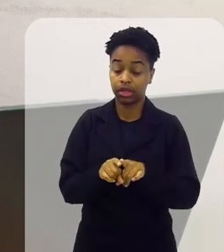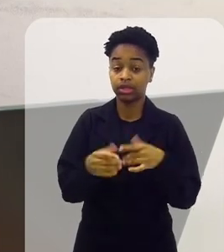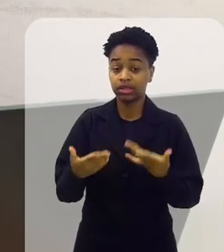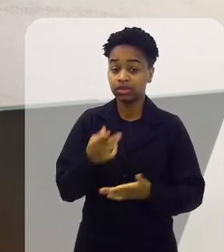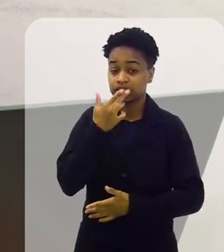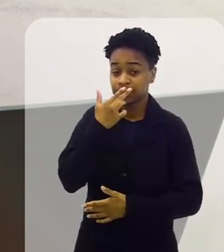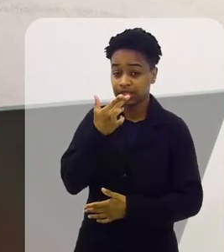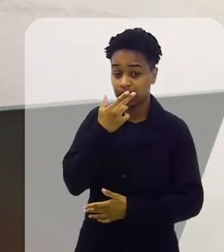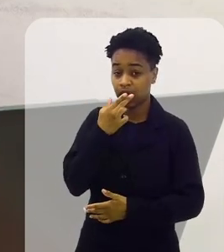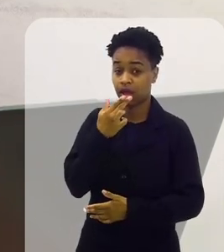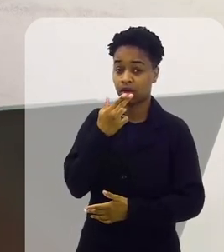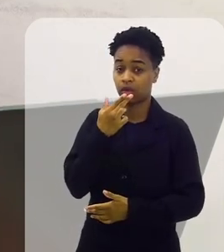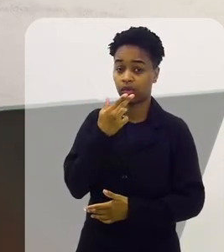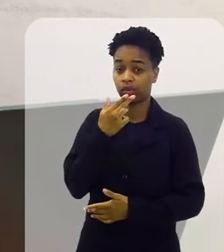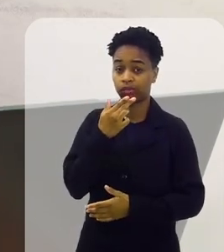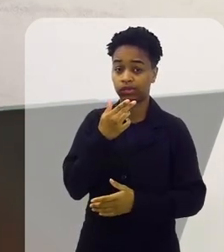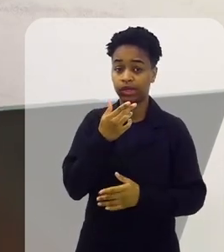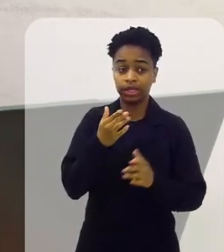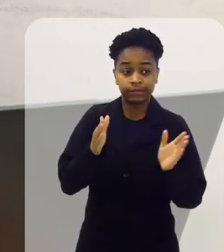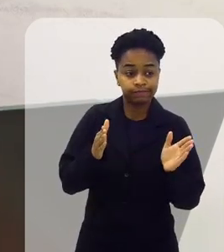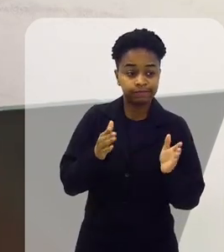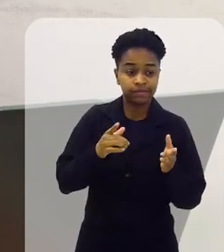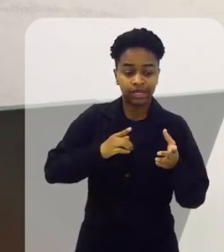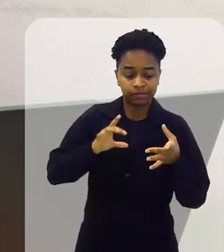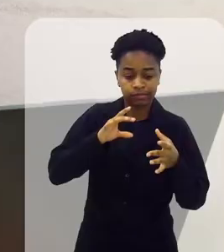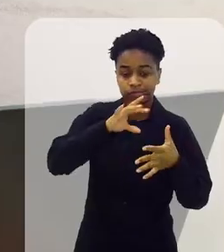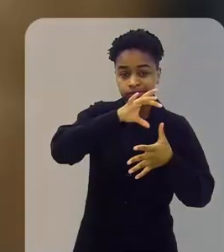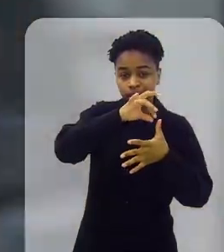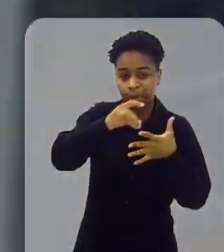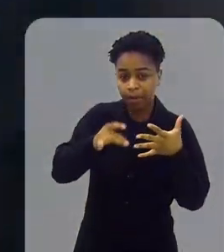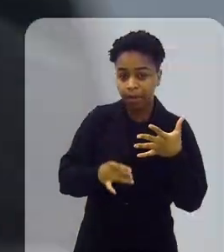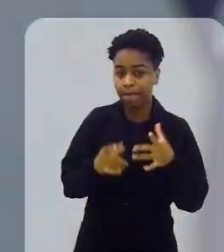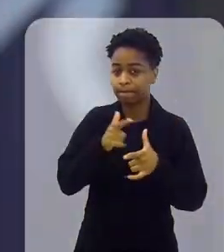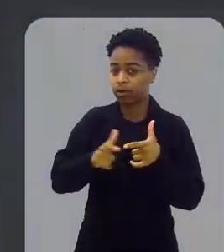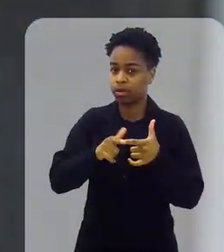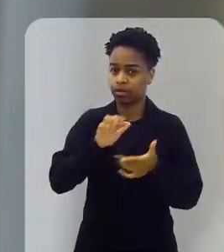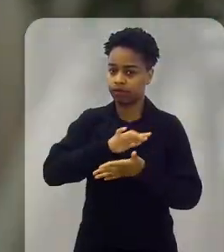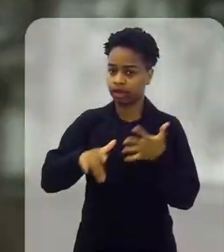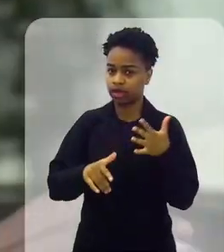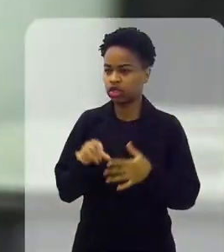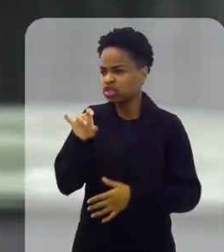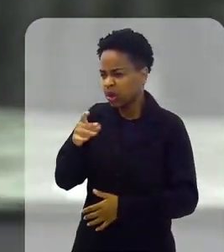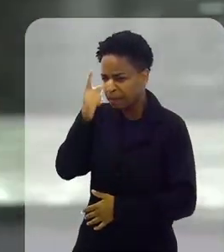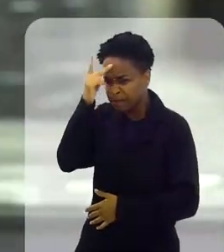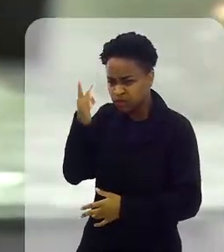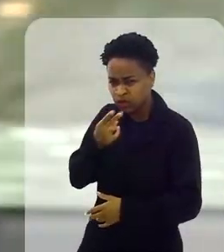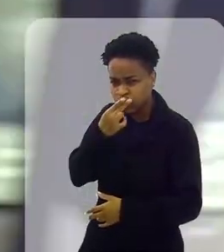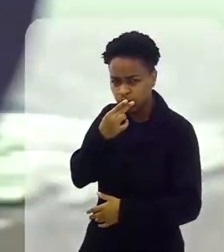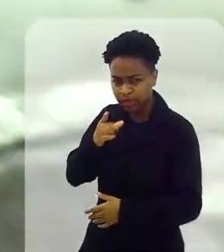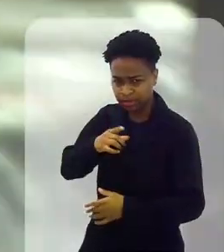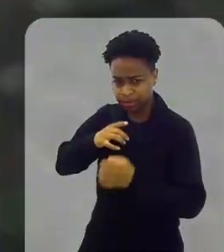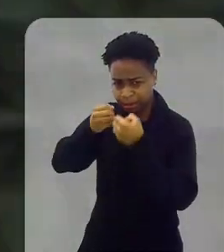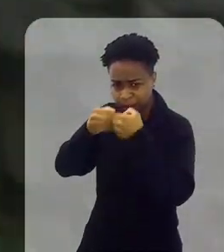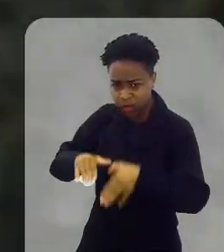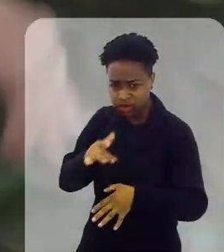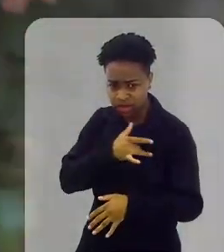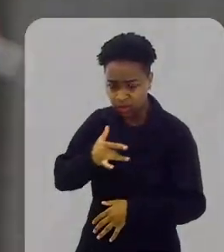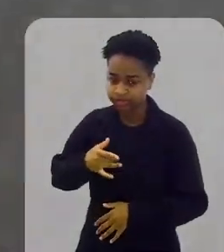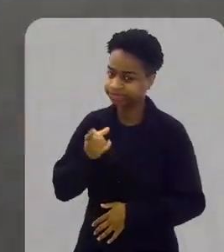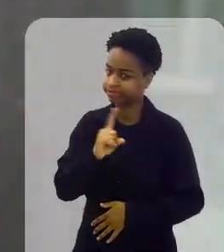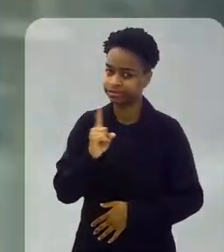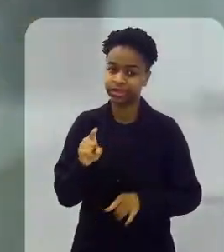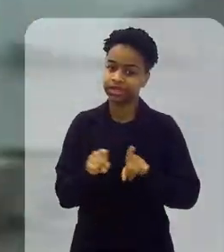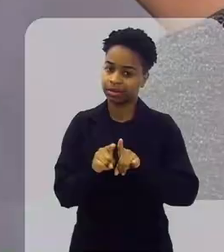cigarro, ele leva a esses problemas como um todo. Mas não é só o fumante que tem a saúde afetada. Quem